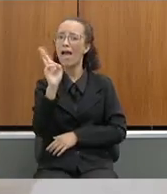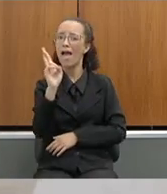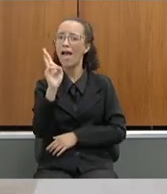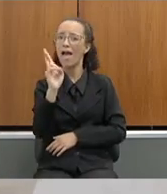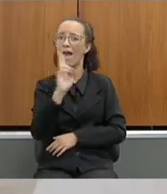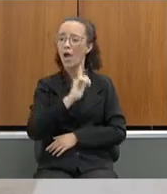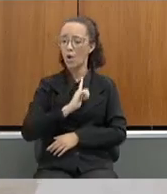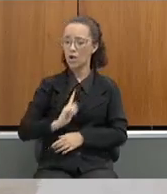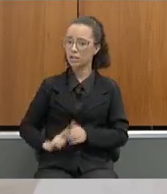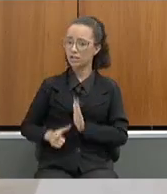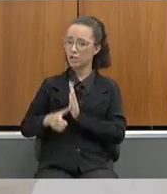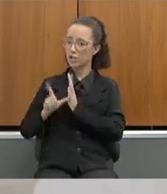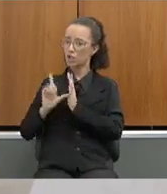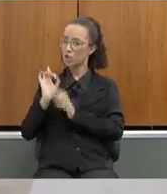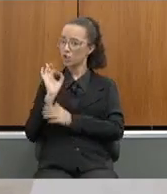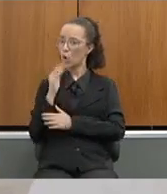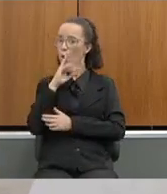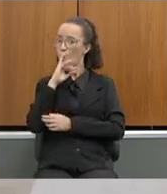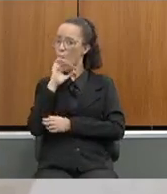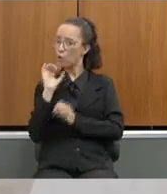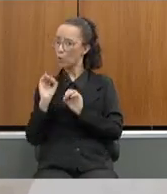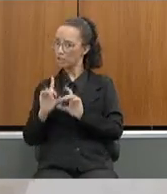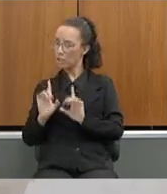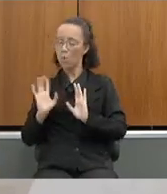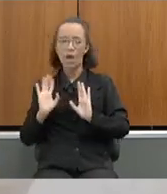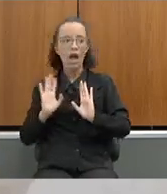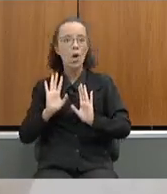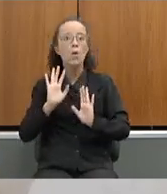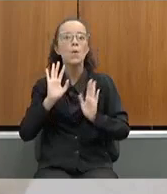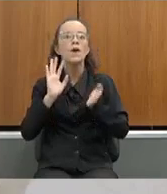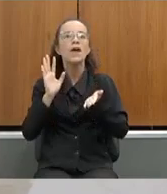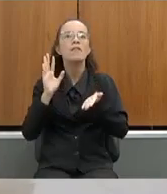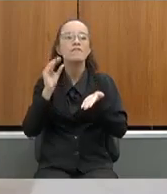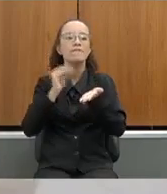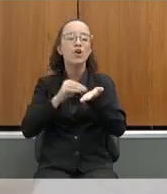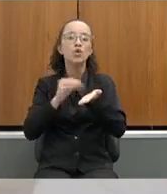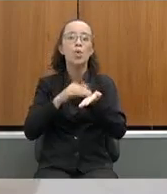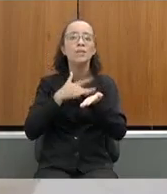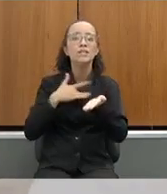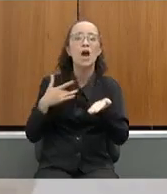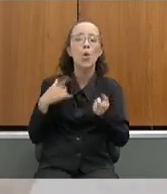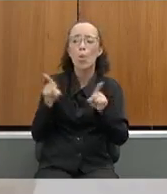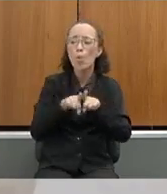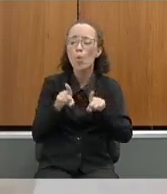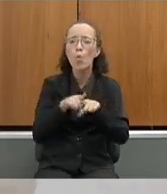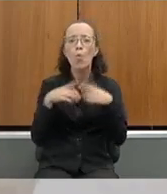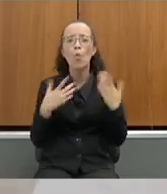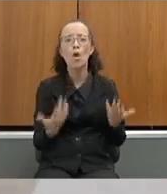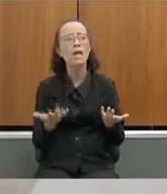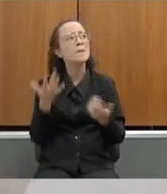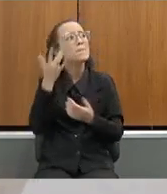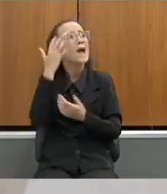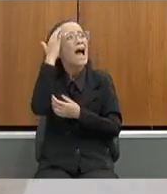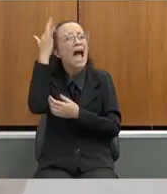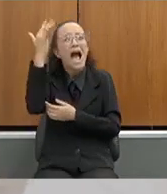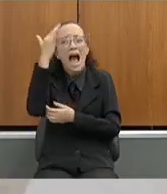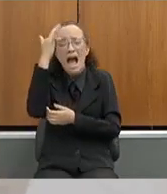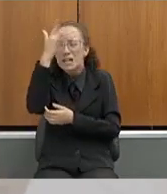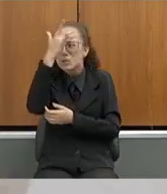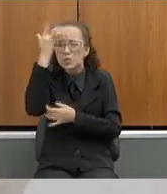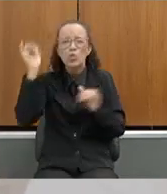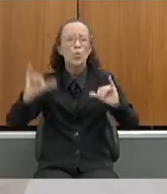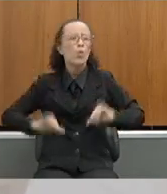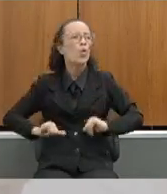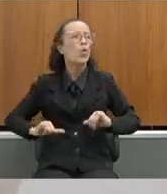ruim só para a educação, não. Ele não pagou também 7 bilhões da saúde. Já pensou quantas pessoas sofreram? Quantas